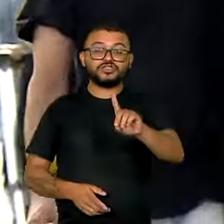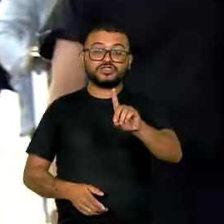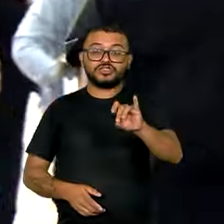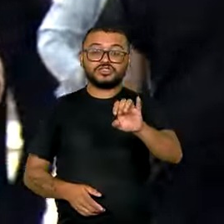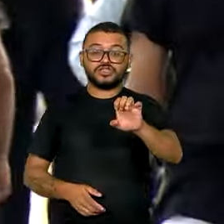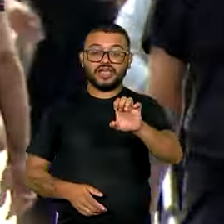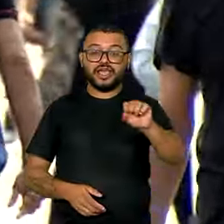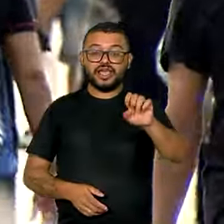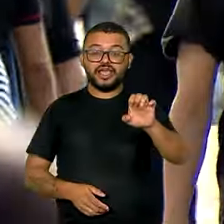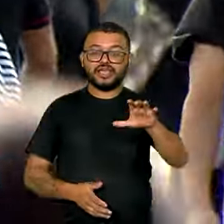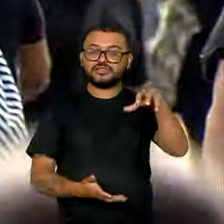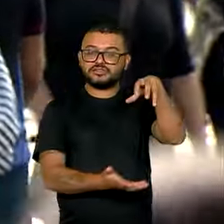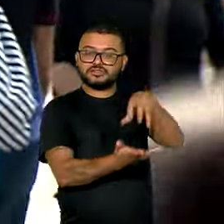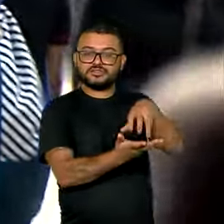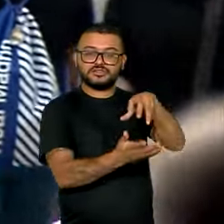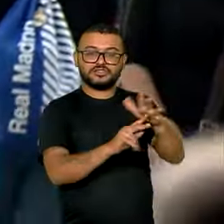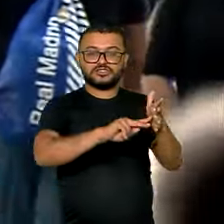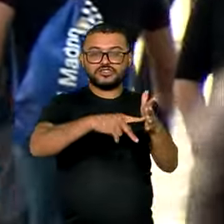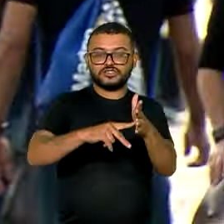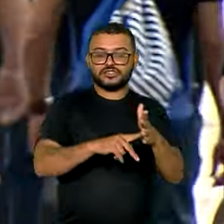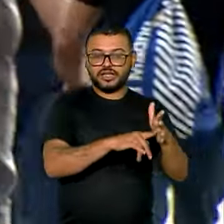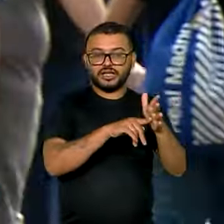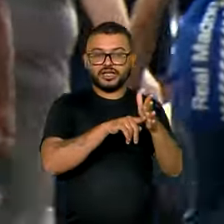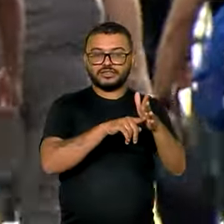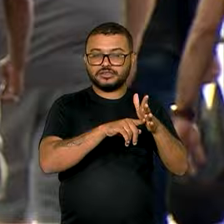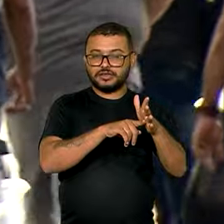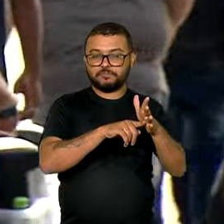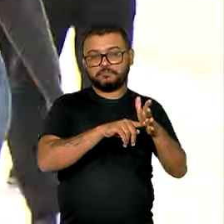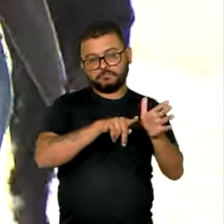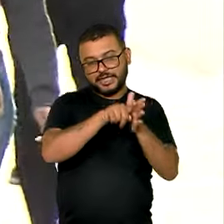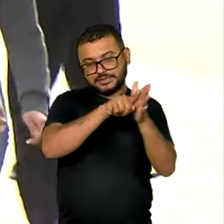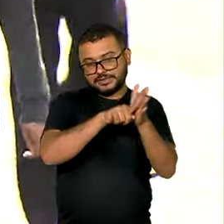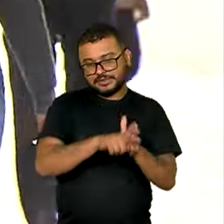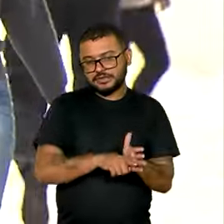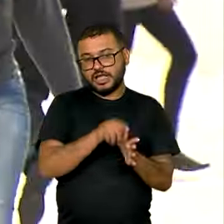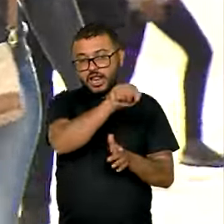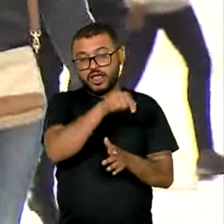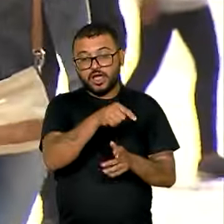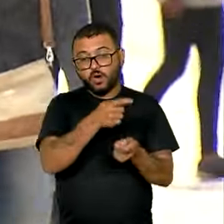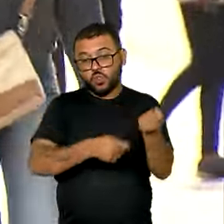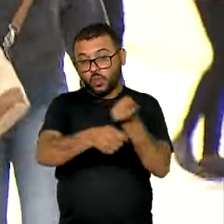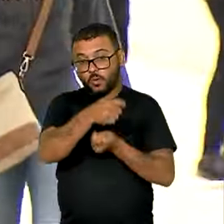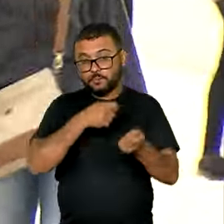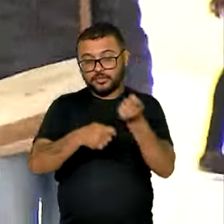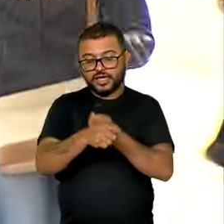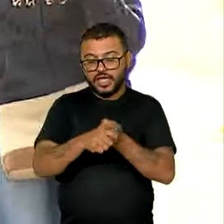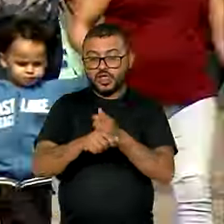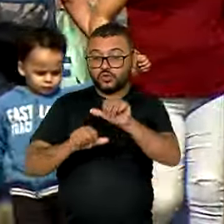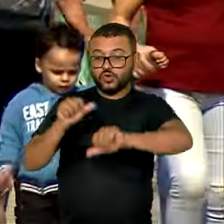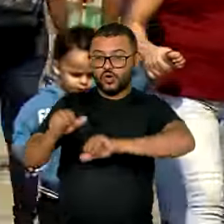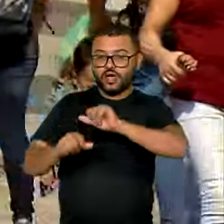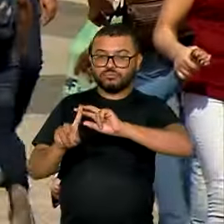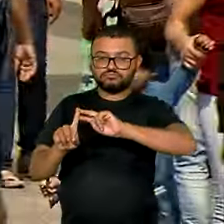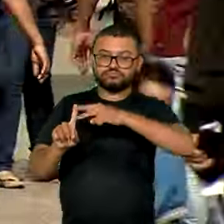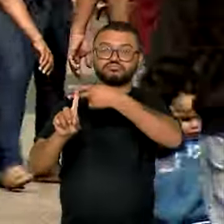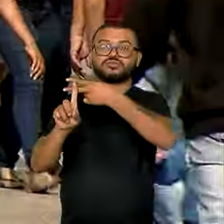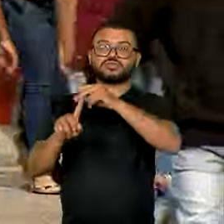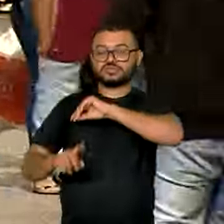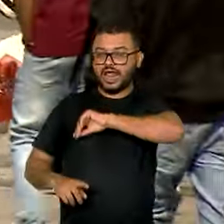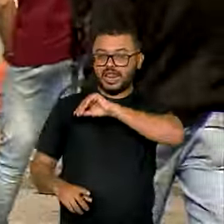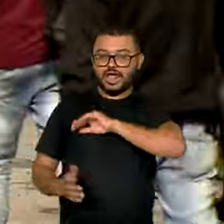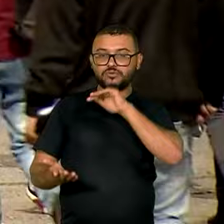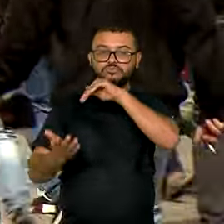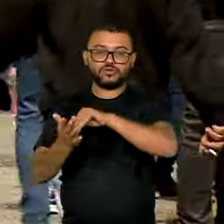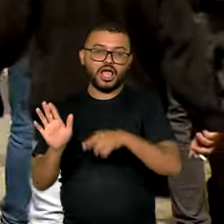Departamento Intersindical de Estatística e Estudos Socioeconômicos, afirma que o reajuste do salário mínimo impacta um